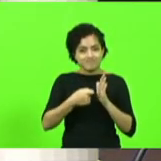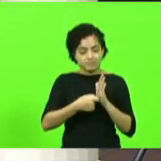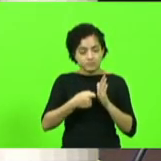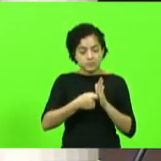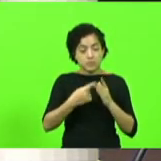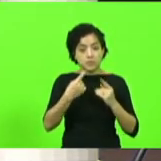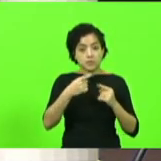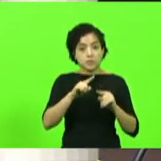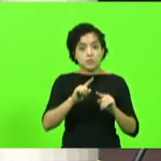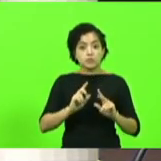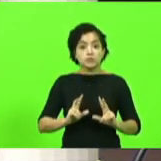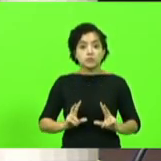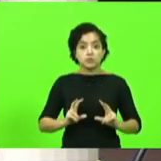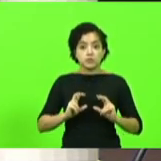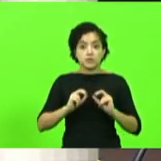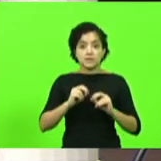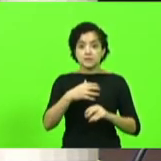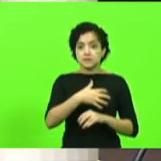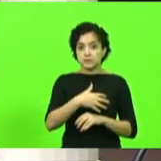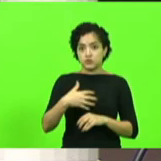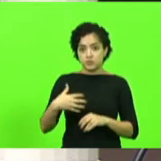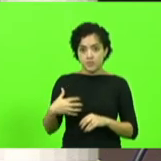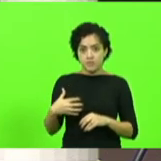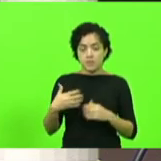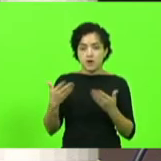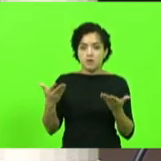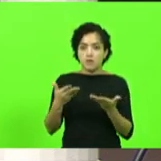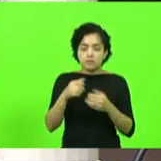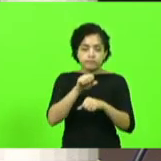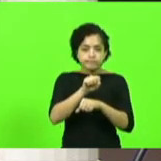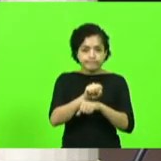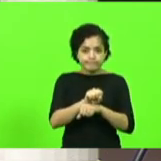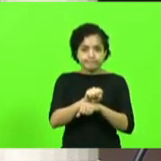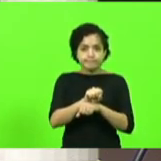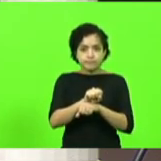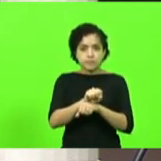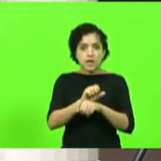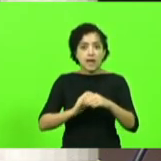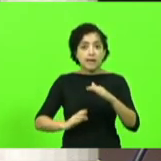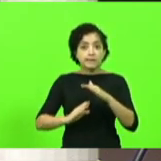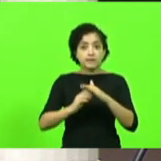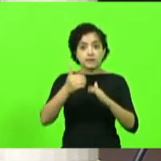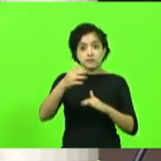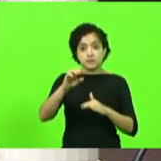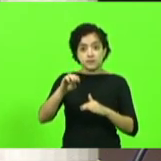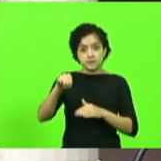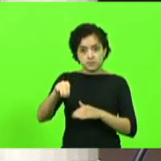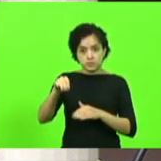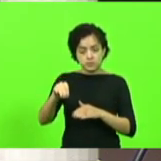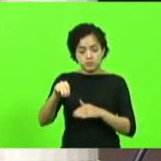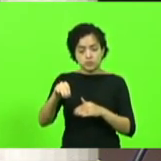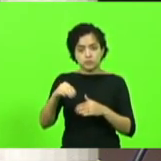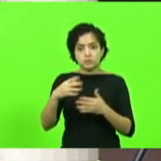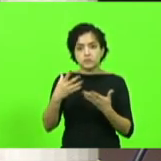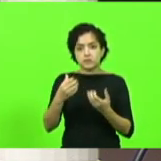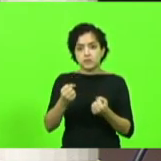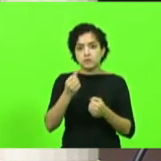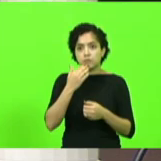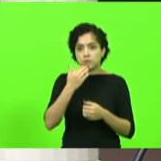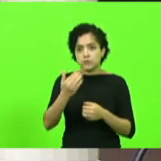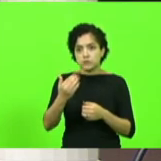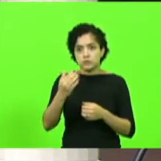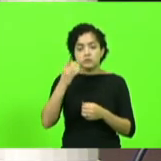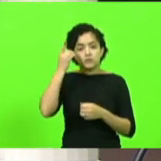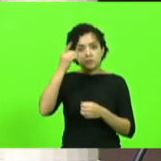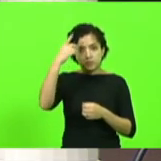Então, portanto, nós vamos suspender a sessão por 10 minutos para atender o requerimento da deputada Dirce Heinstein, assinada